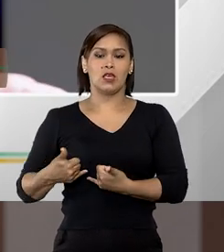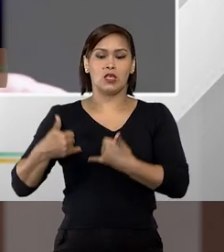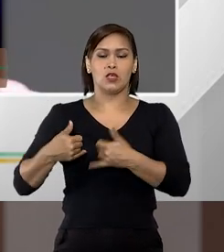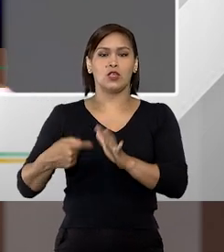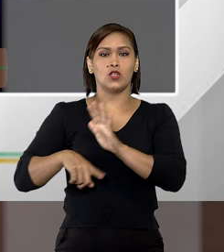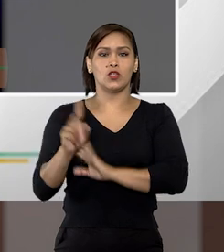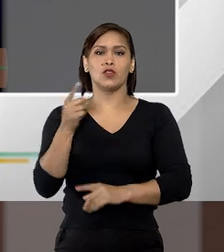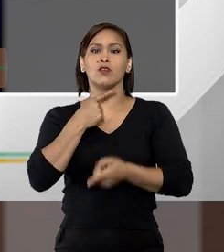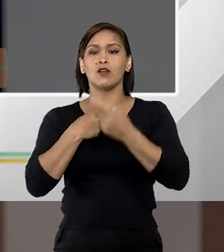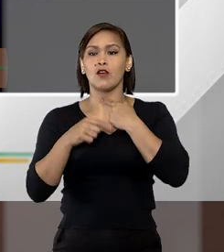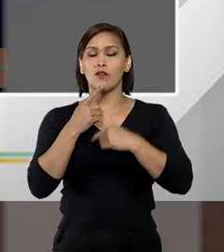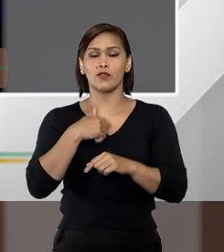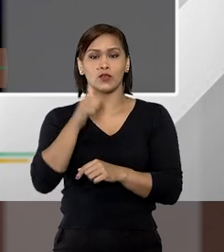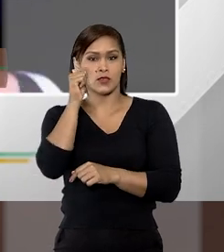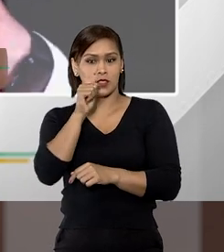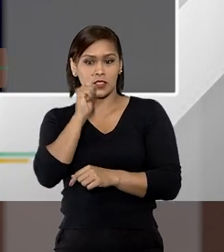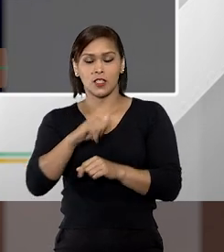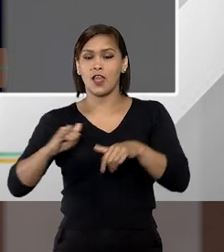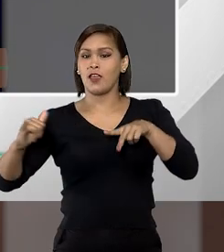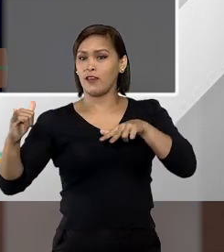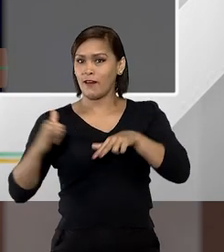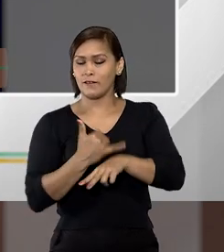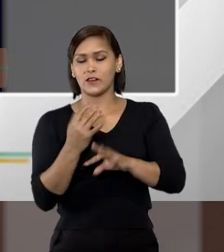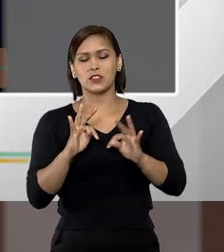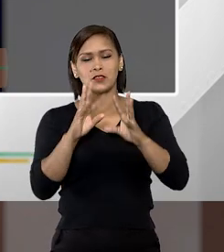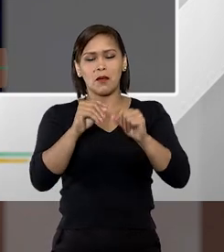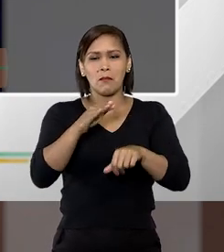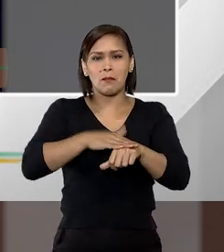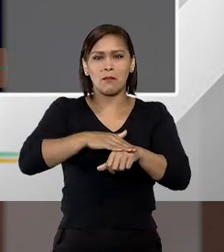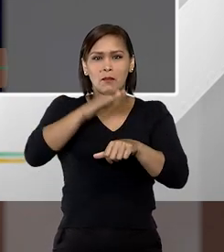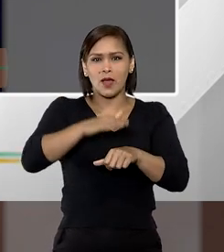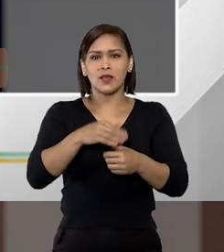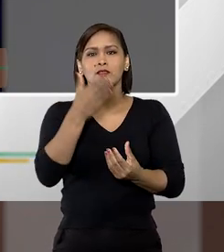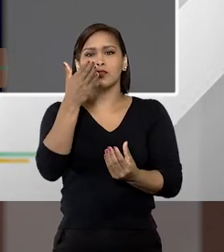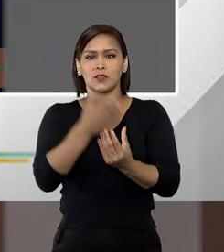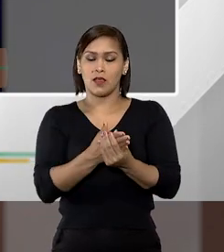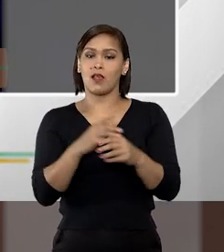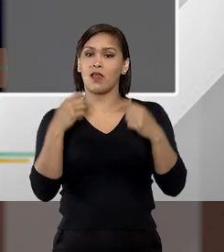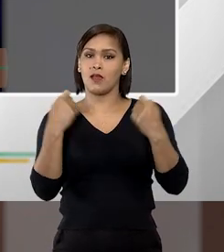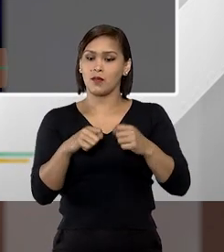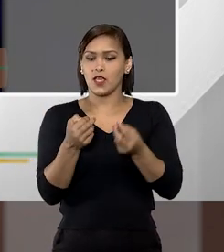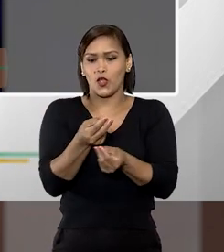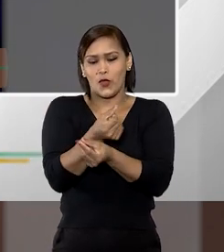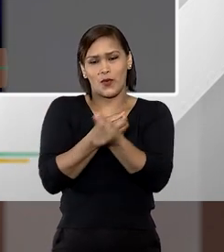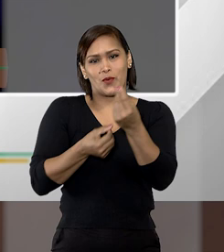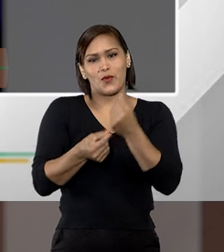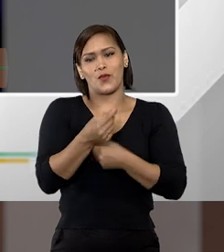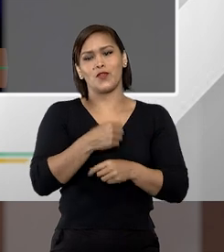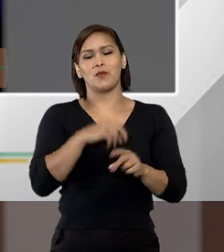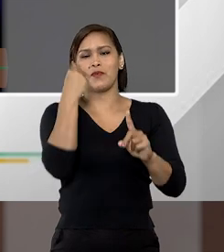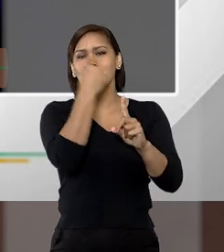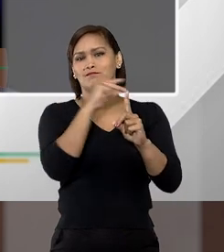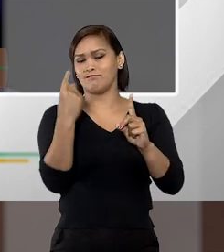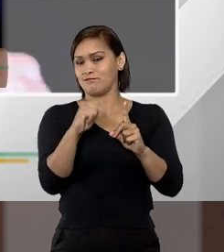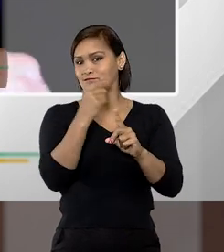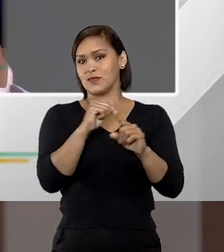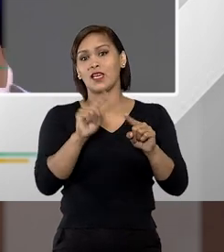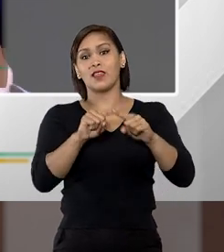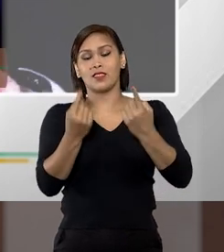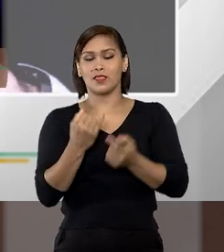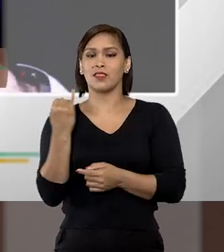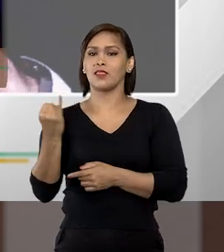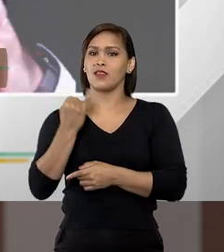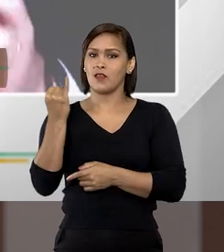vontade e o sentimento dela, e a vítima na maioria dos casos é dependente economicamente do agressor, por isso que é